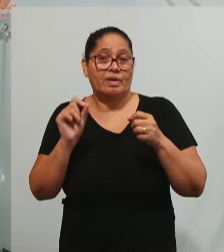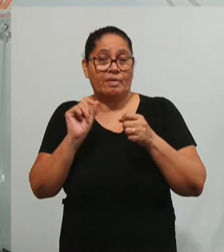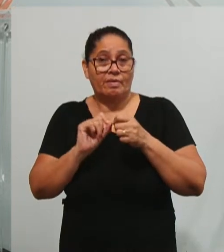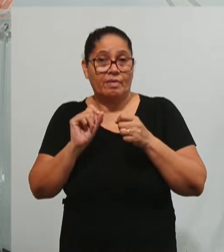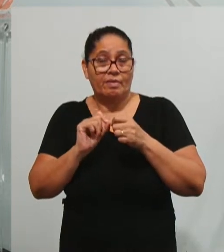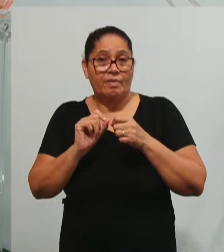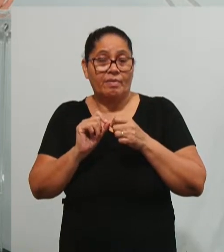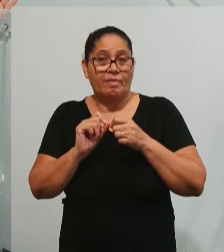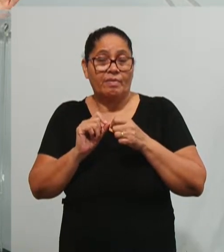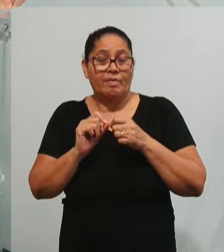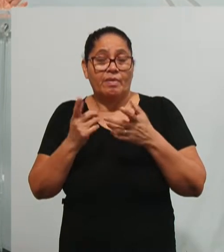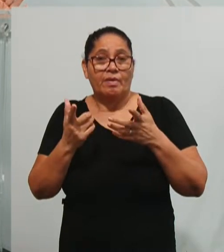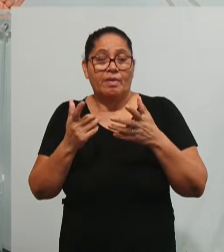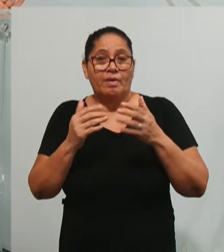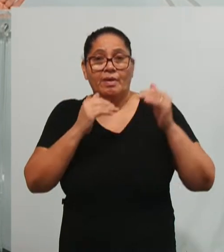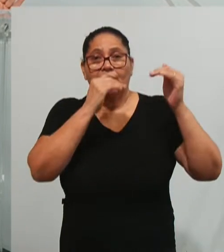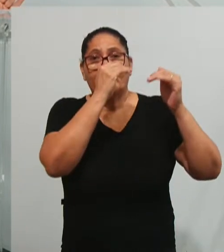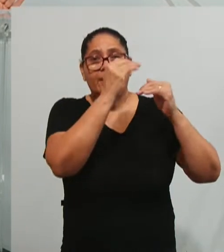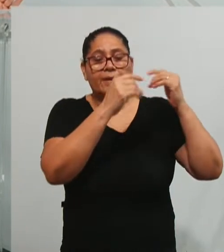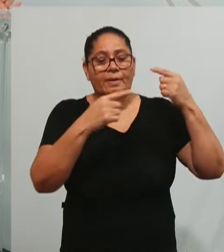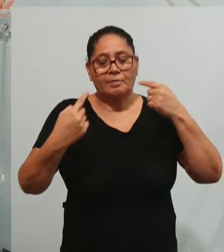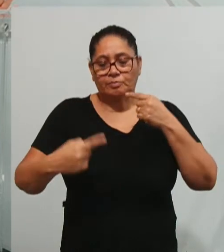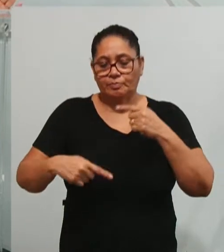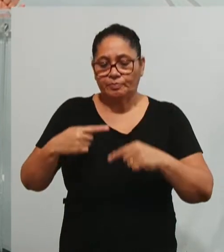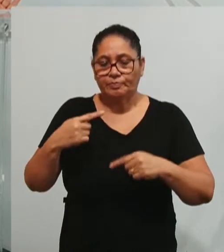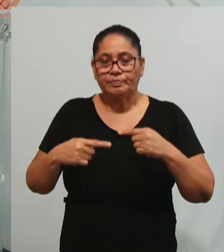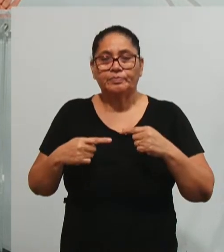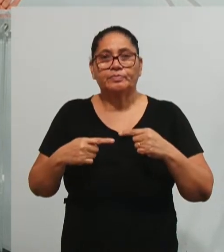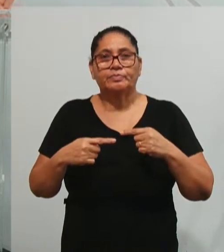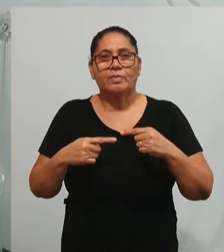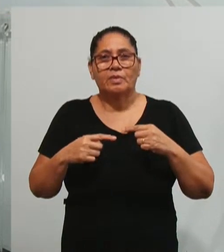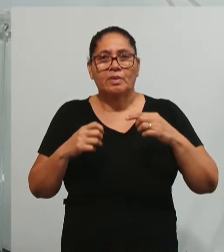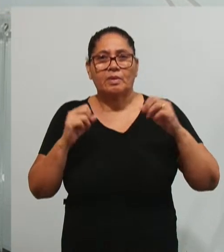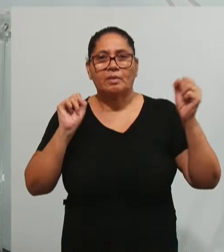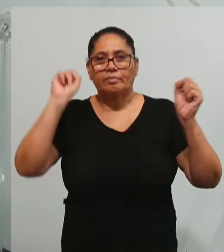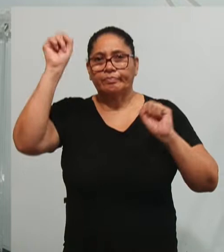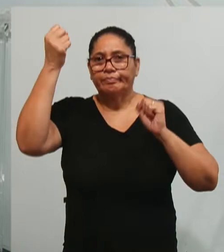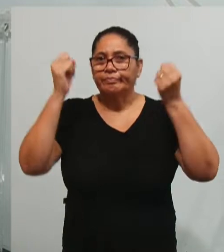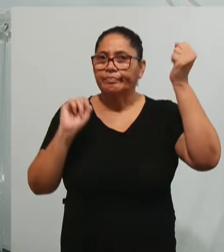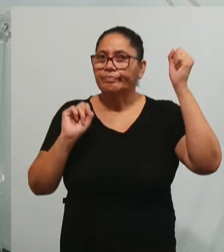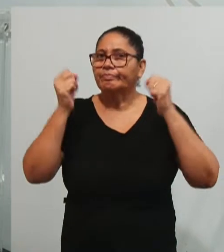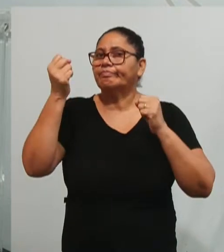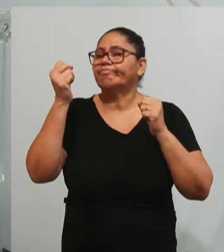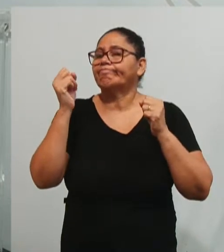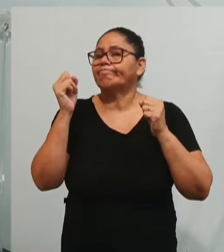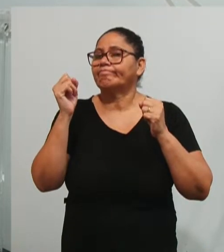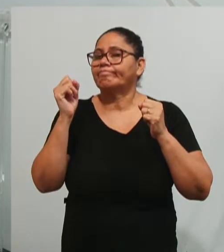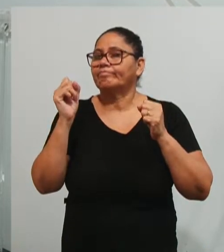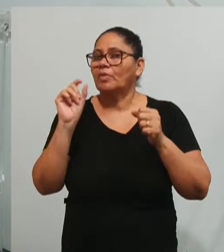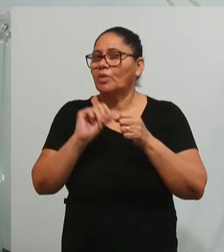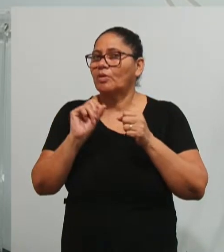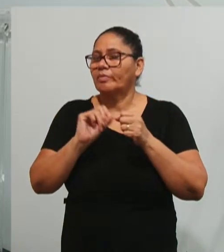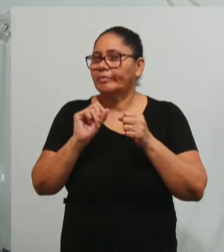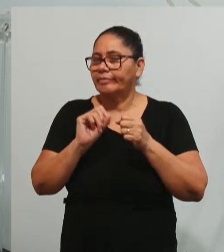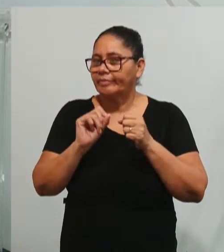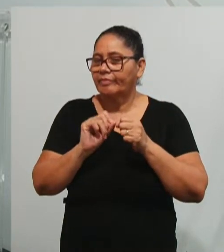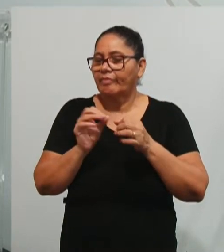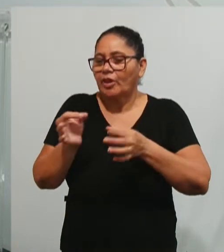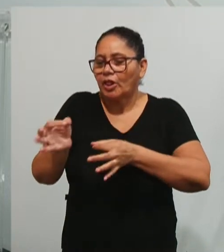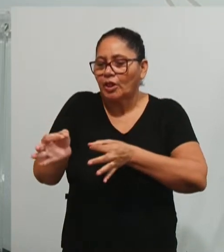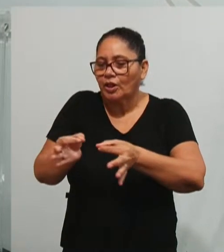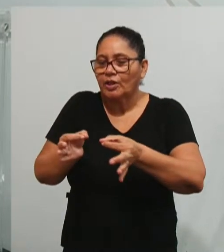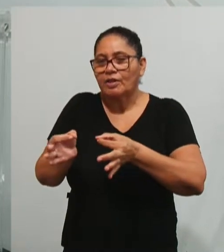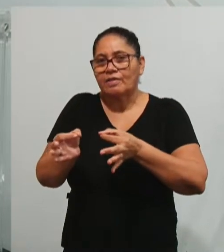bem a uma produção de material a uma fábrica, não se aplica à organização